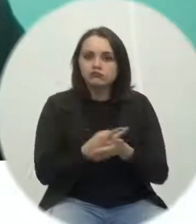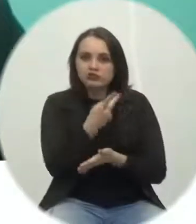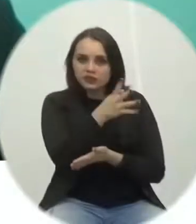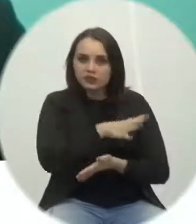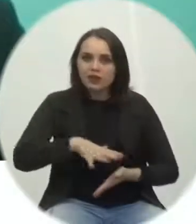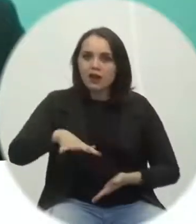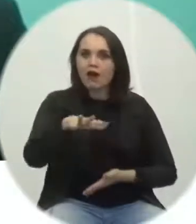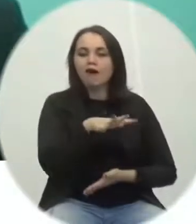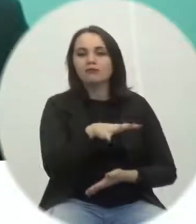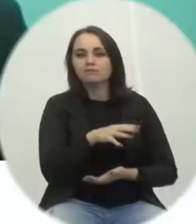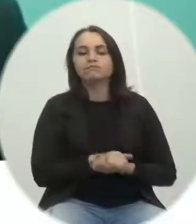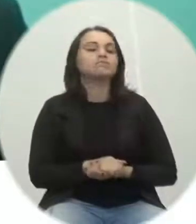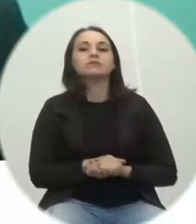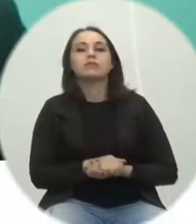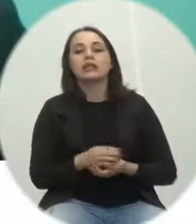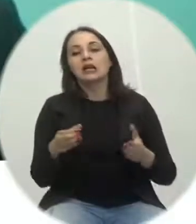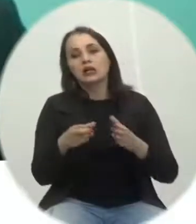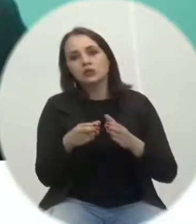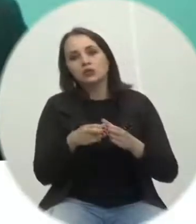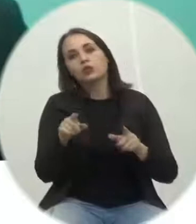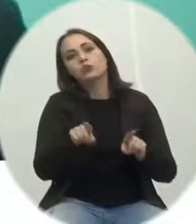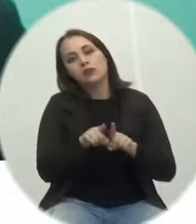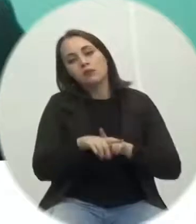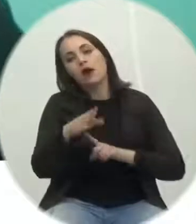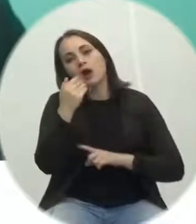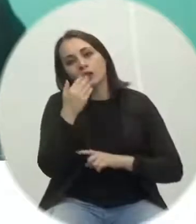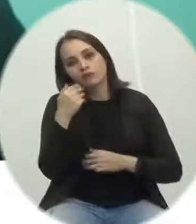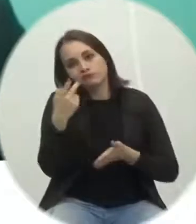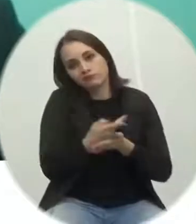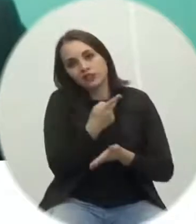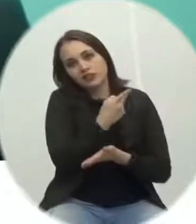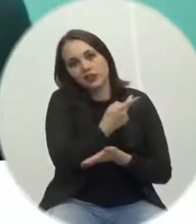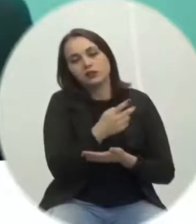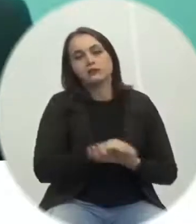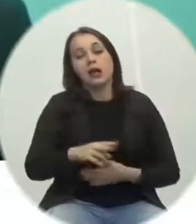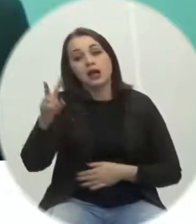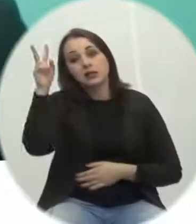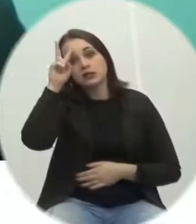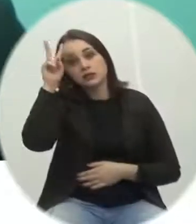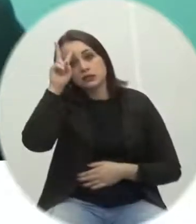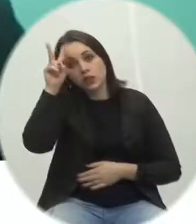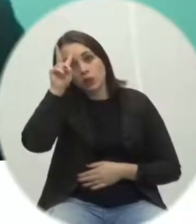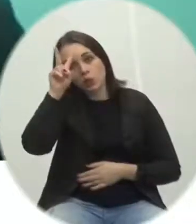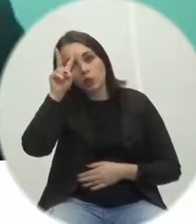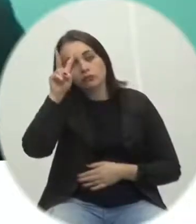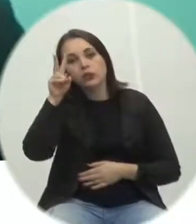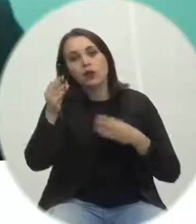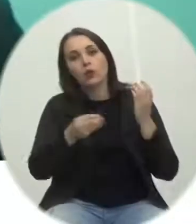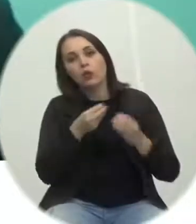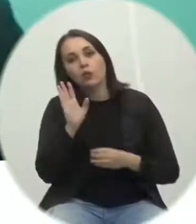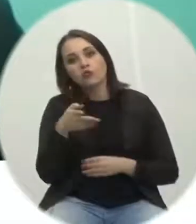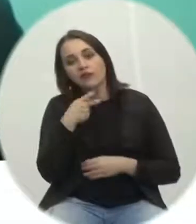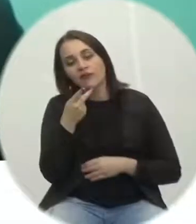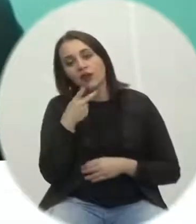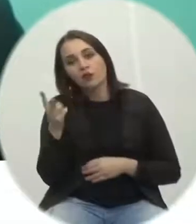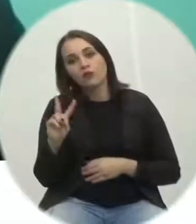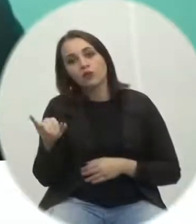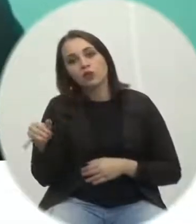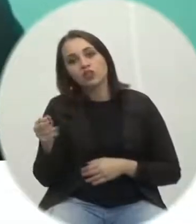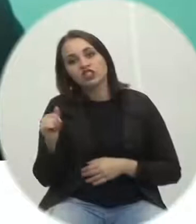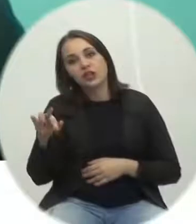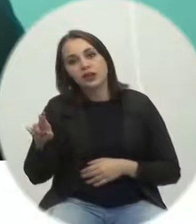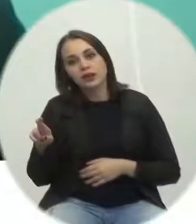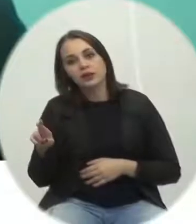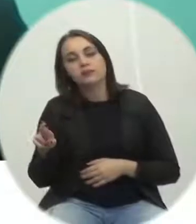serviços e nesse caso do setor de gastronomia e do setor de eventos na segunda-feira como bem destacou o vereador pastor Jair no dia de ontem